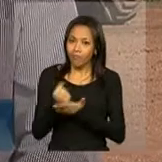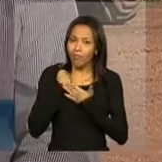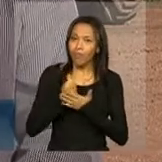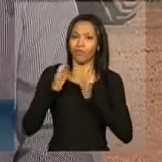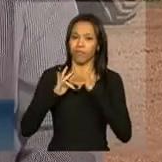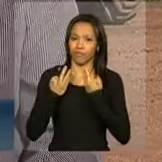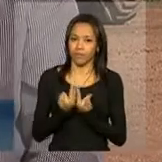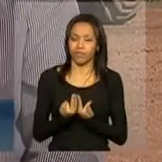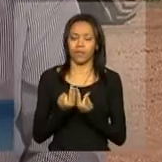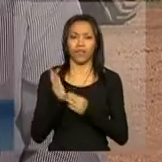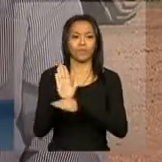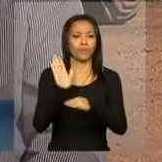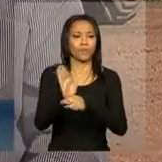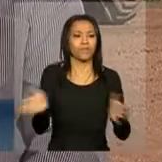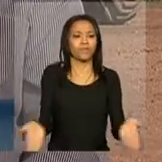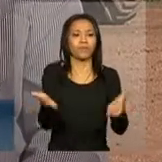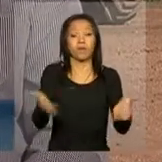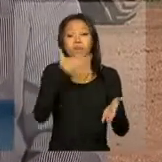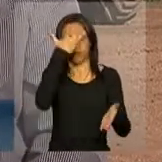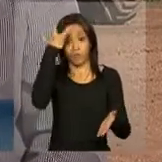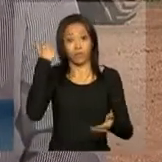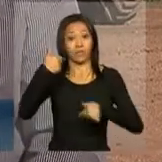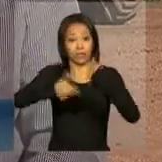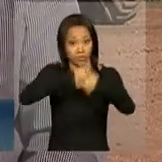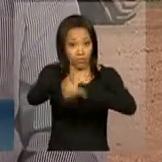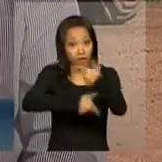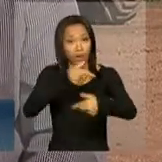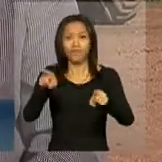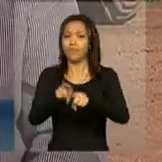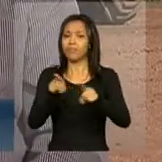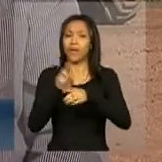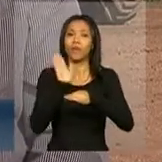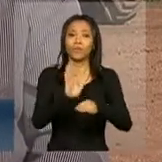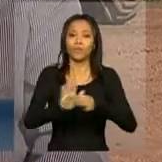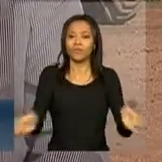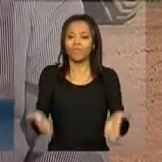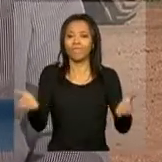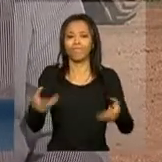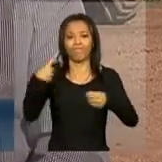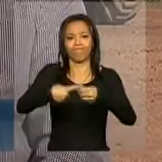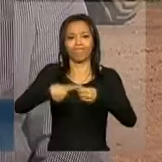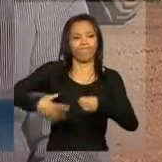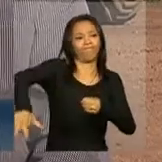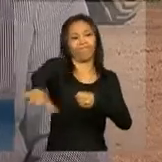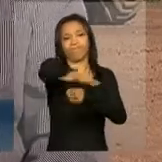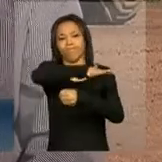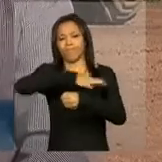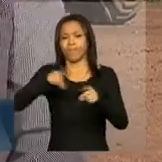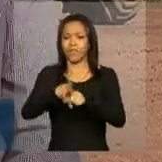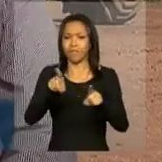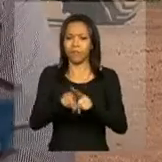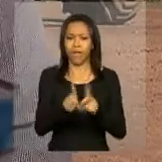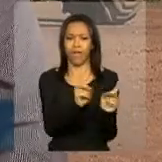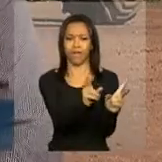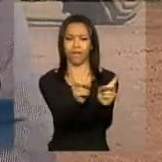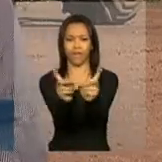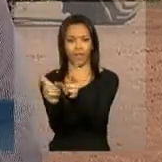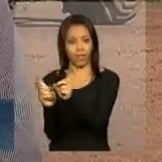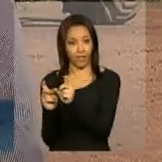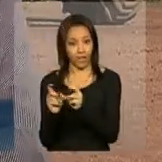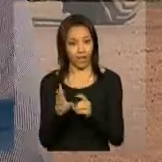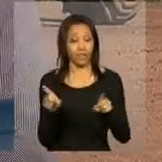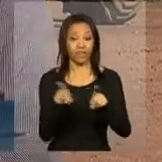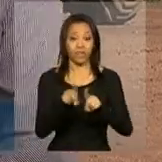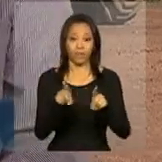sustento dos funcionários do município. É a mola-mestre que rege todo o comércio, a balança